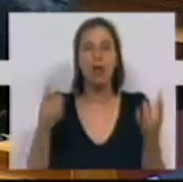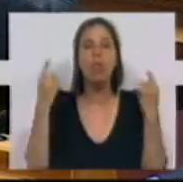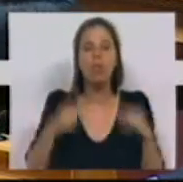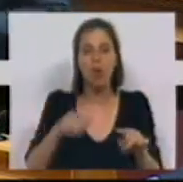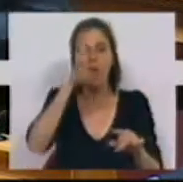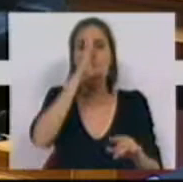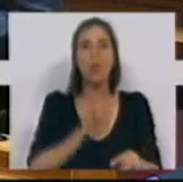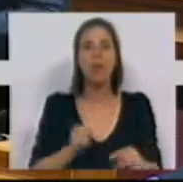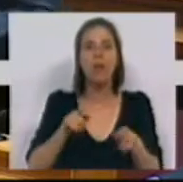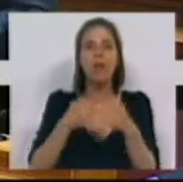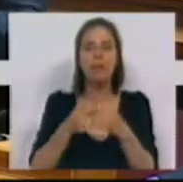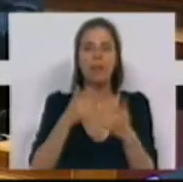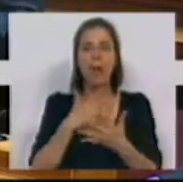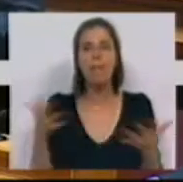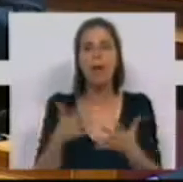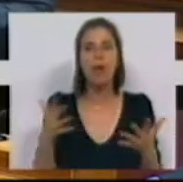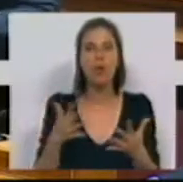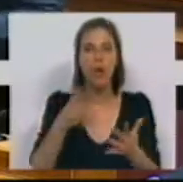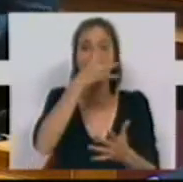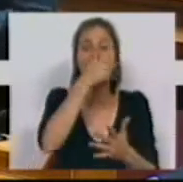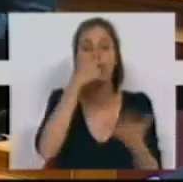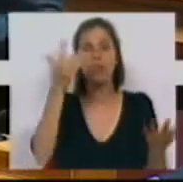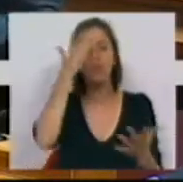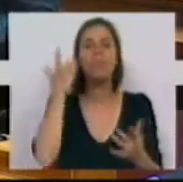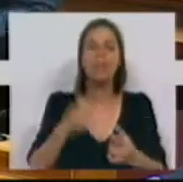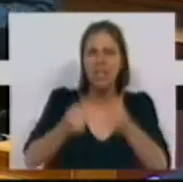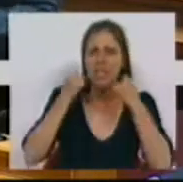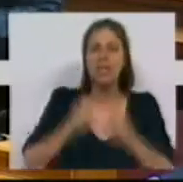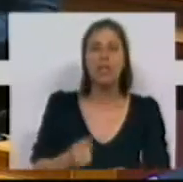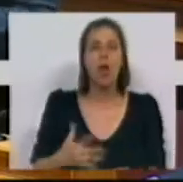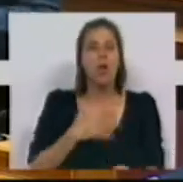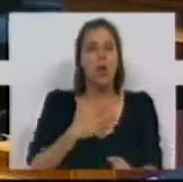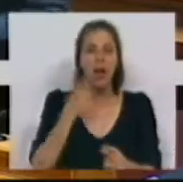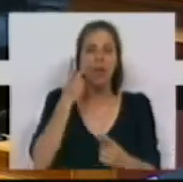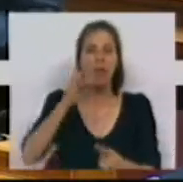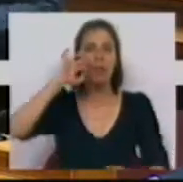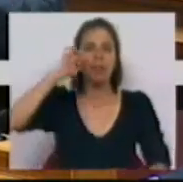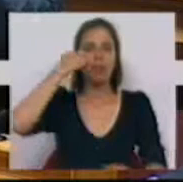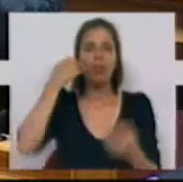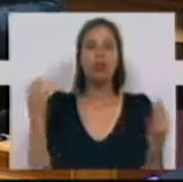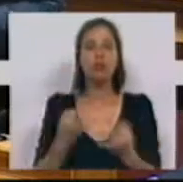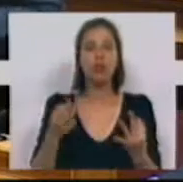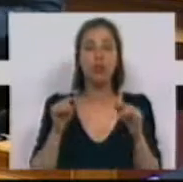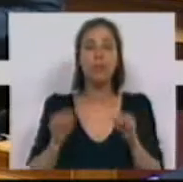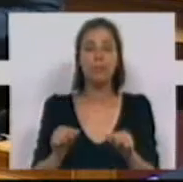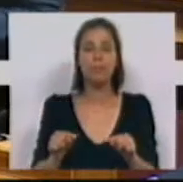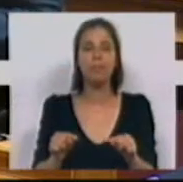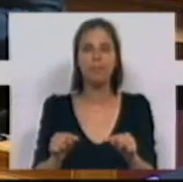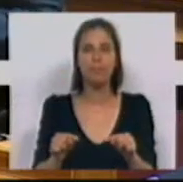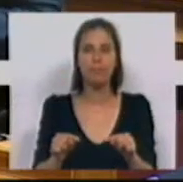o Governo e os partidos da maioria, infelizmente, insistem em não ver o prejuízo que com esta